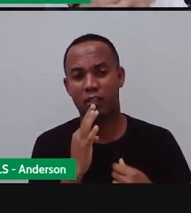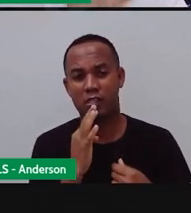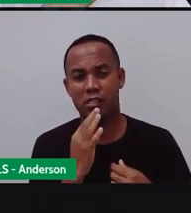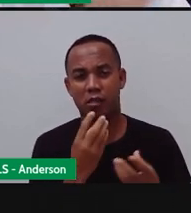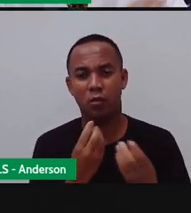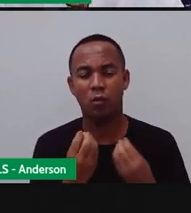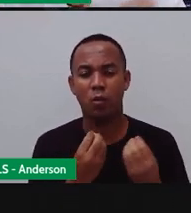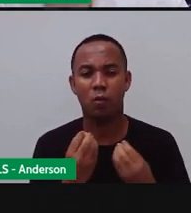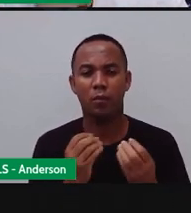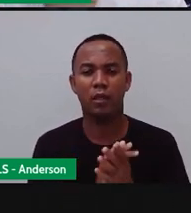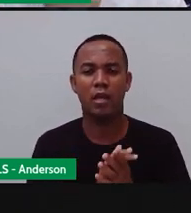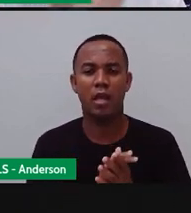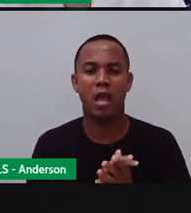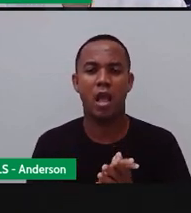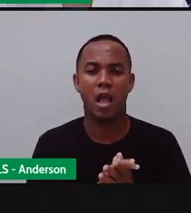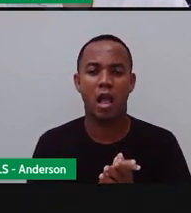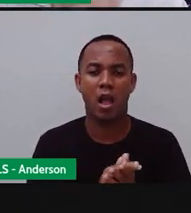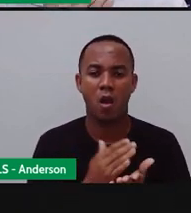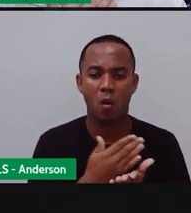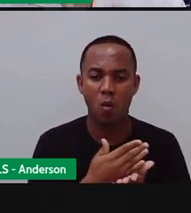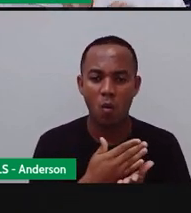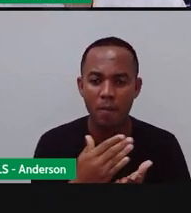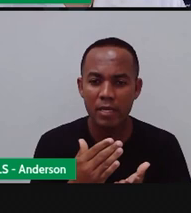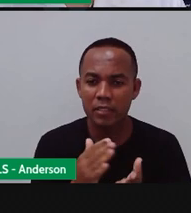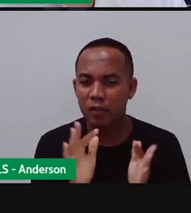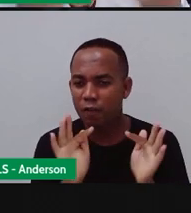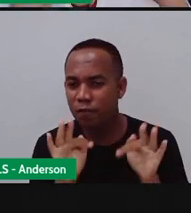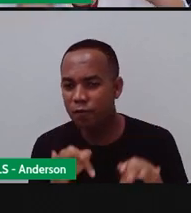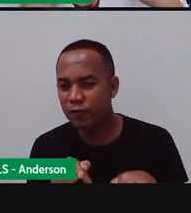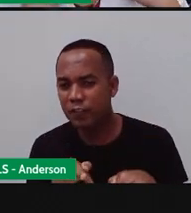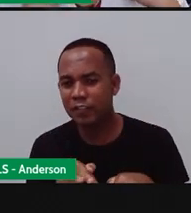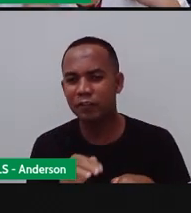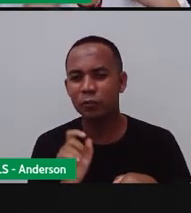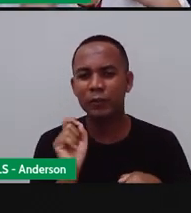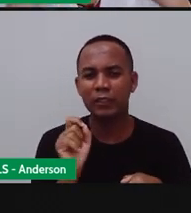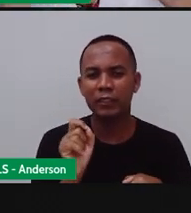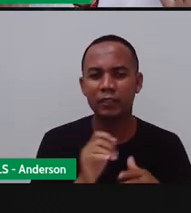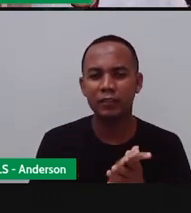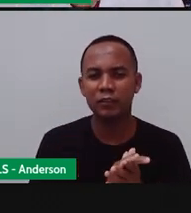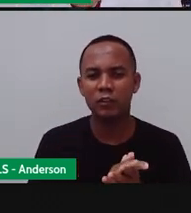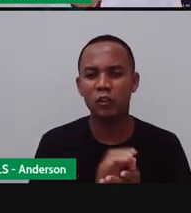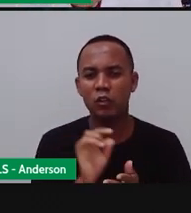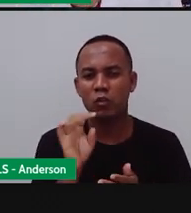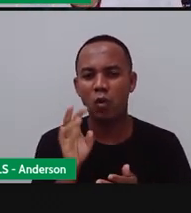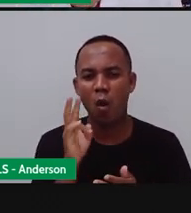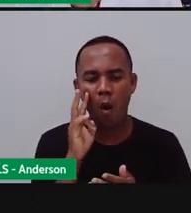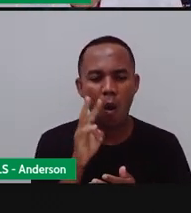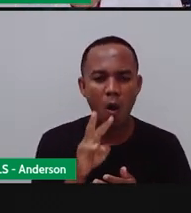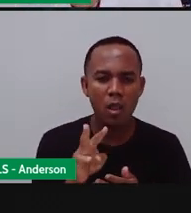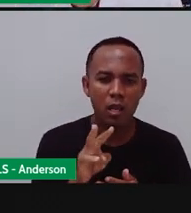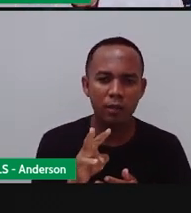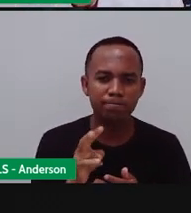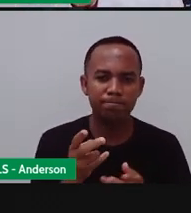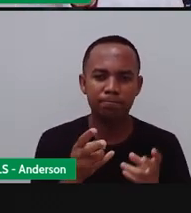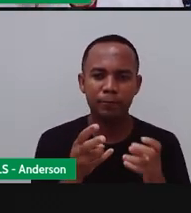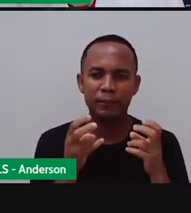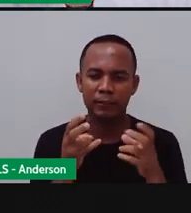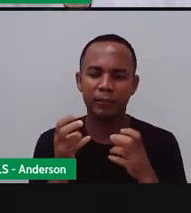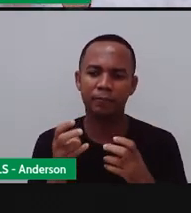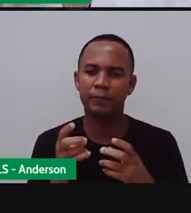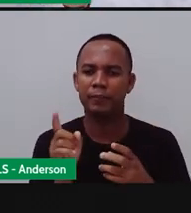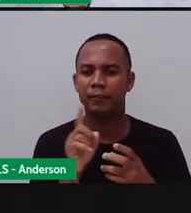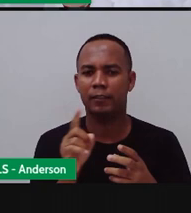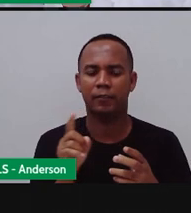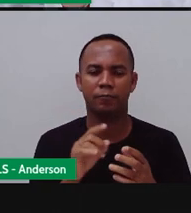Desse, ó, aqui agora tá começando isso, tá terminando isso. Porque só de olhar, né? A gente não consegue identificar. É por